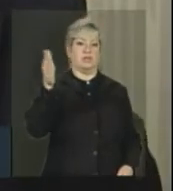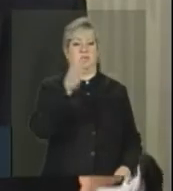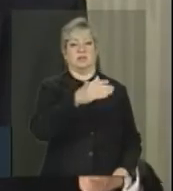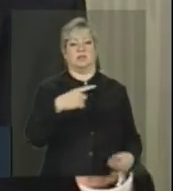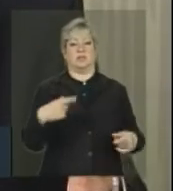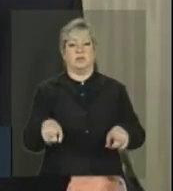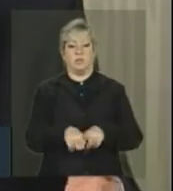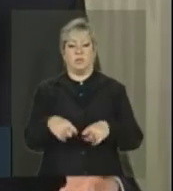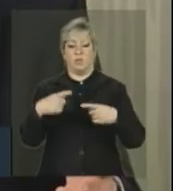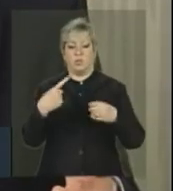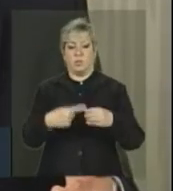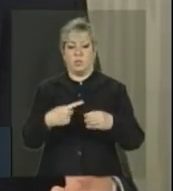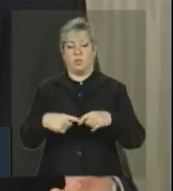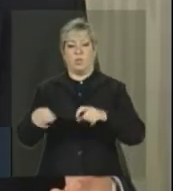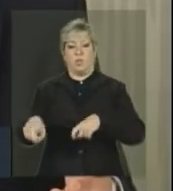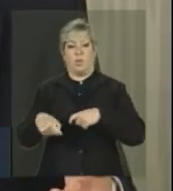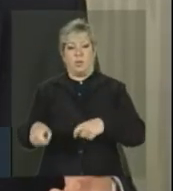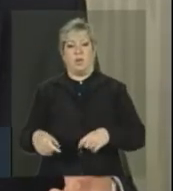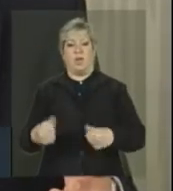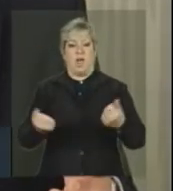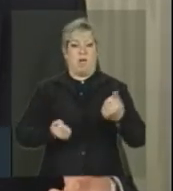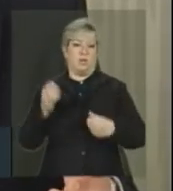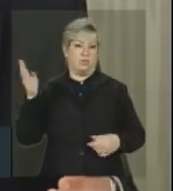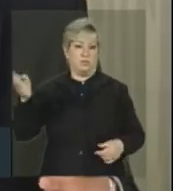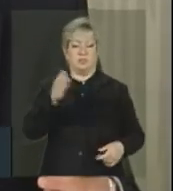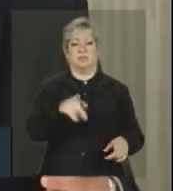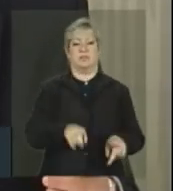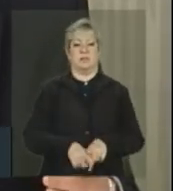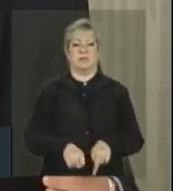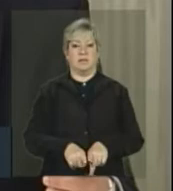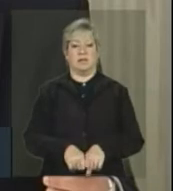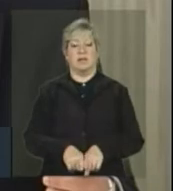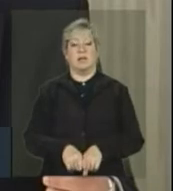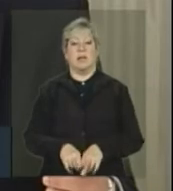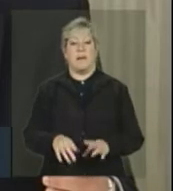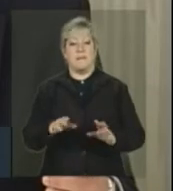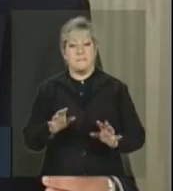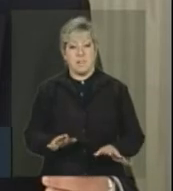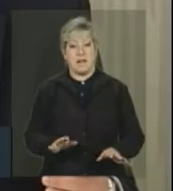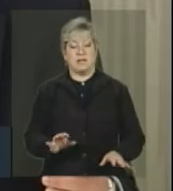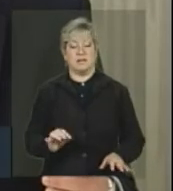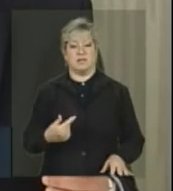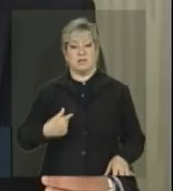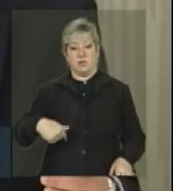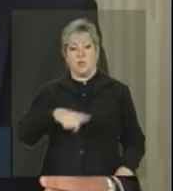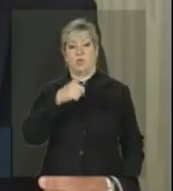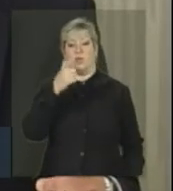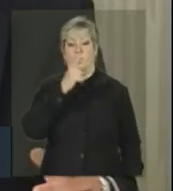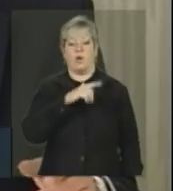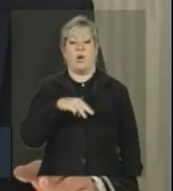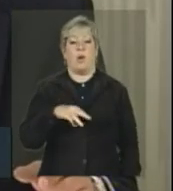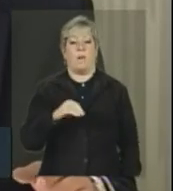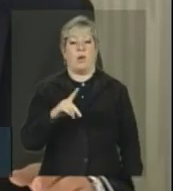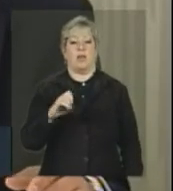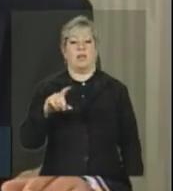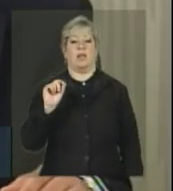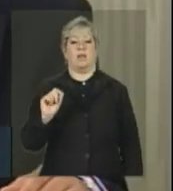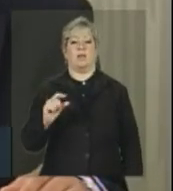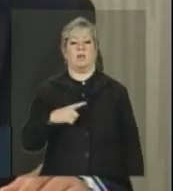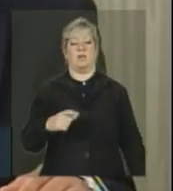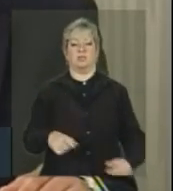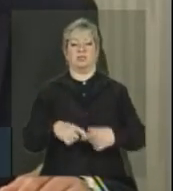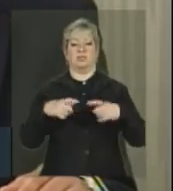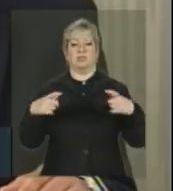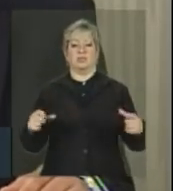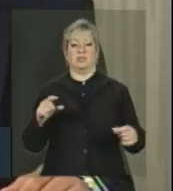então são mais de 100 entregues, superando a meta também. Mas o fato de termos adotado um modelo de mutirão de próteses